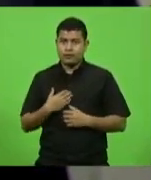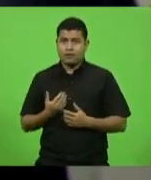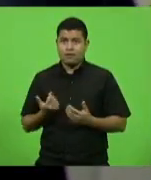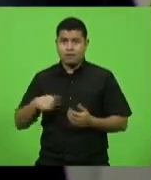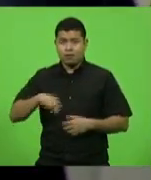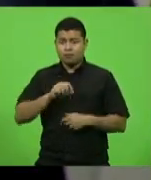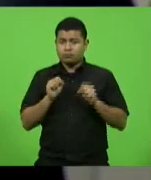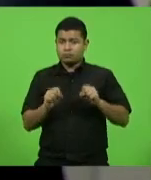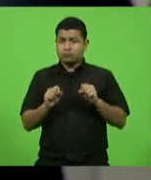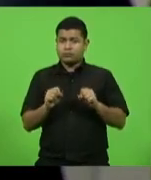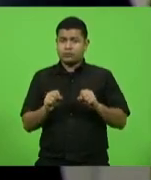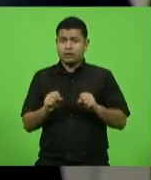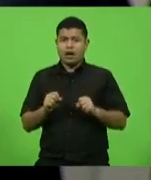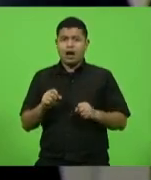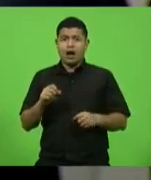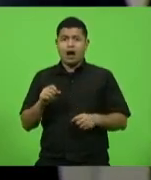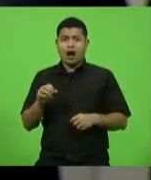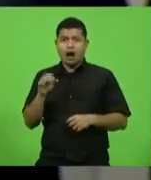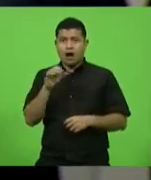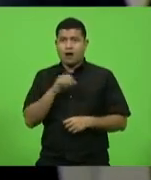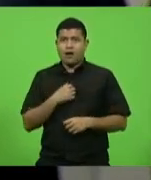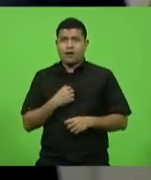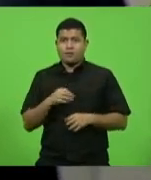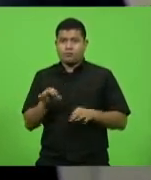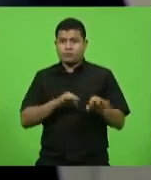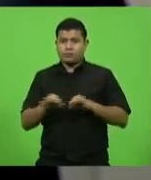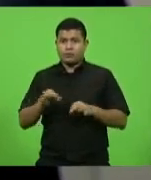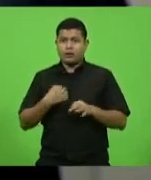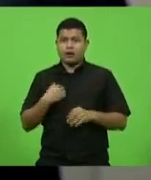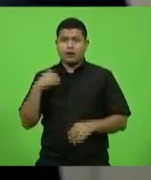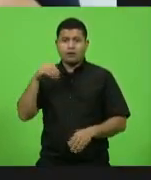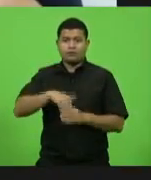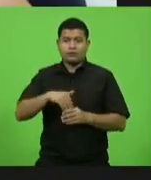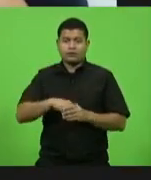fazer a votação de uma maneira mais pausada, por favor.